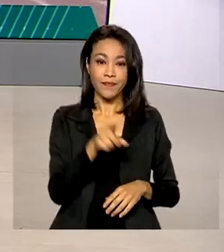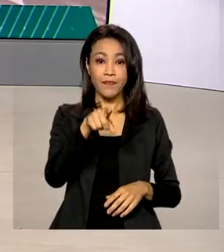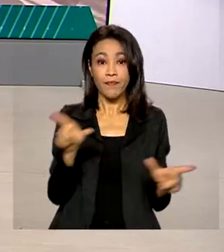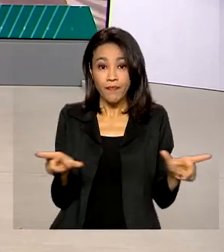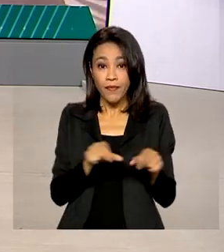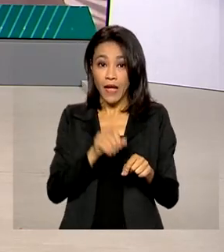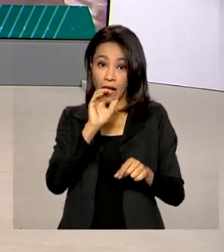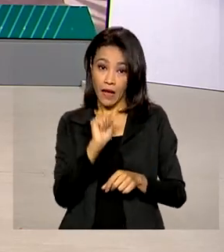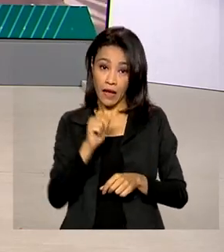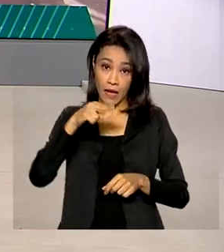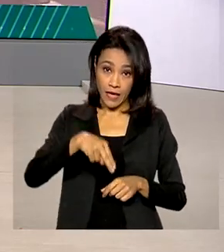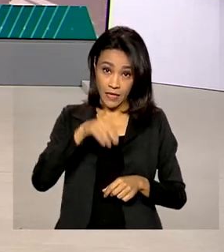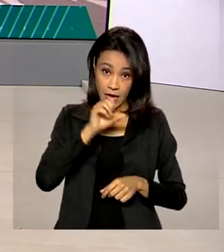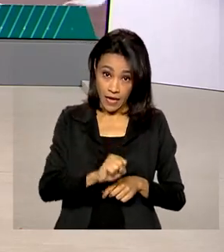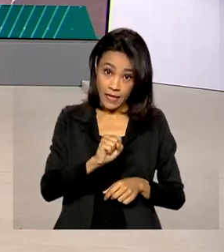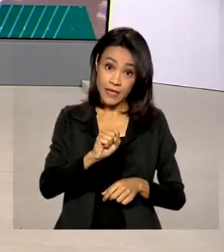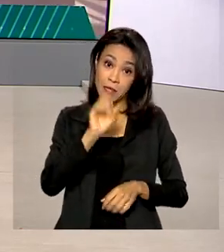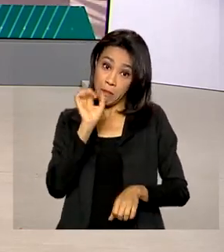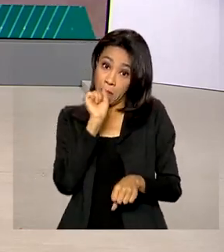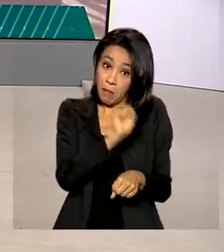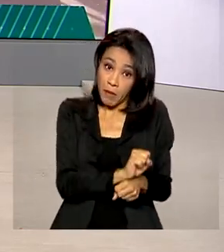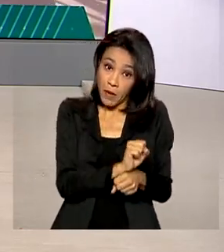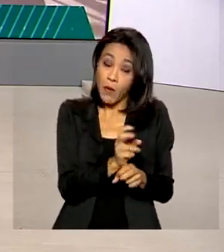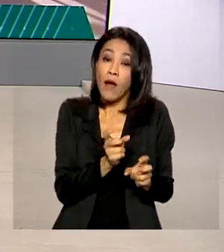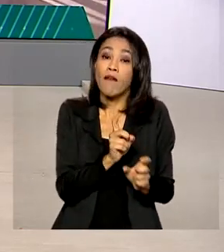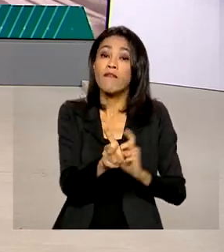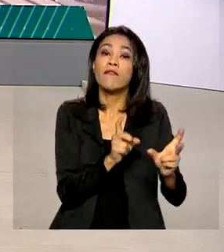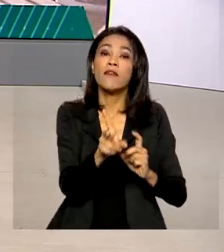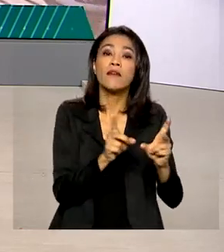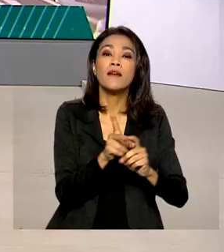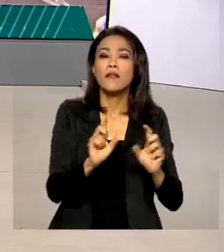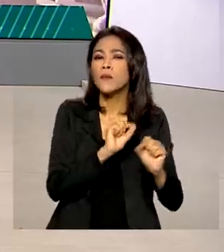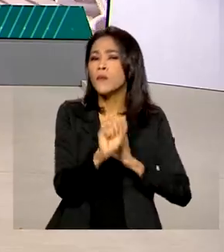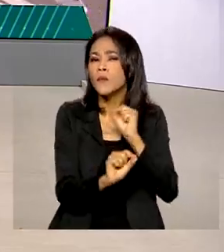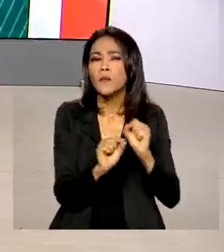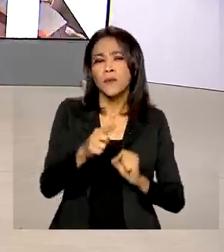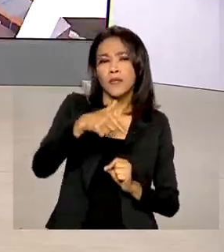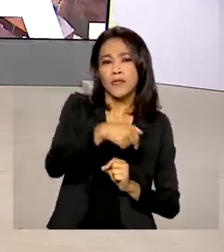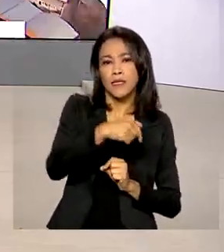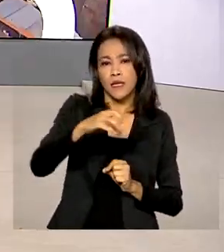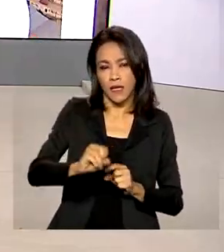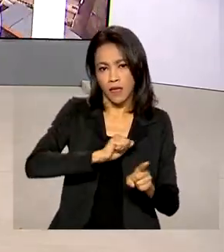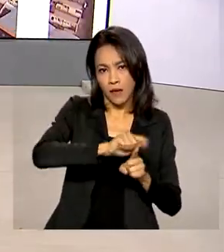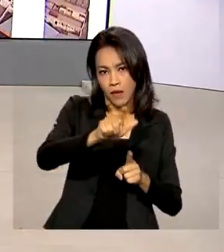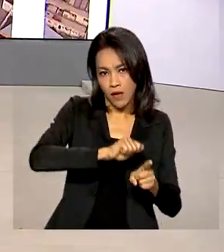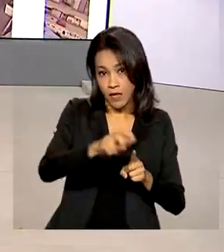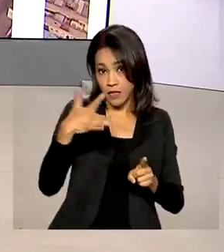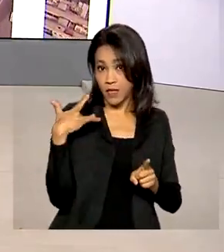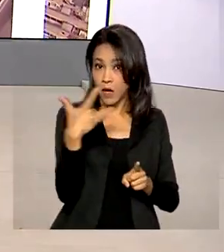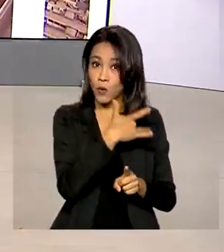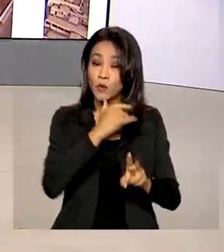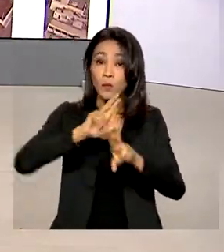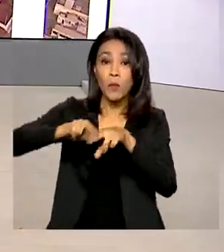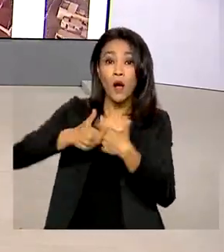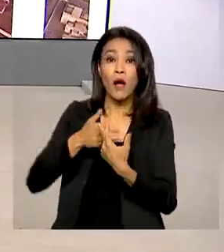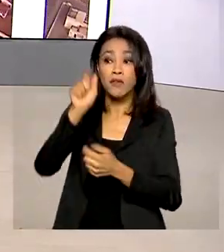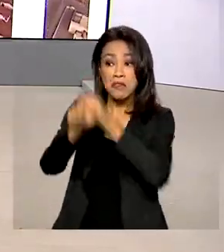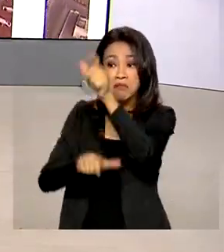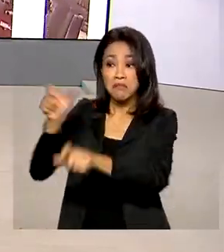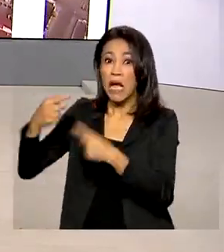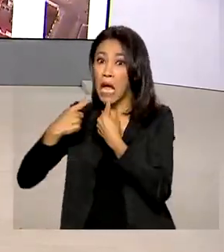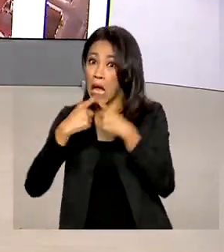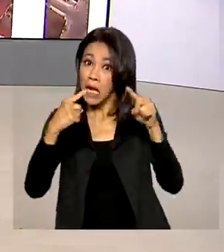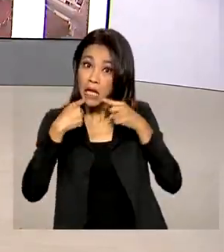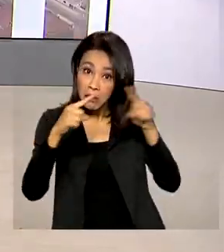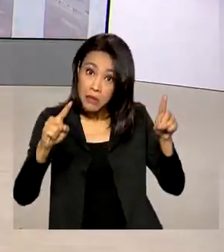Saúde Suplementar suspendeu temporariamente a comercialização de 70 planos de saúde devido a reclamações de usuários.